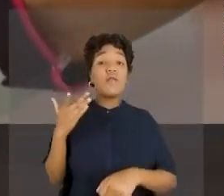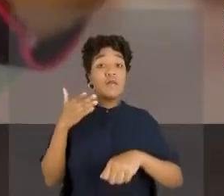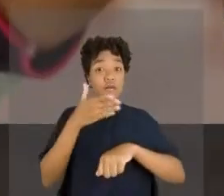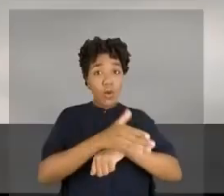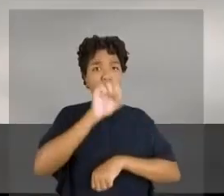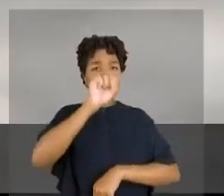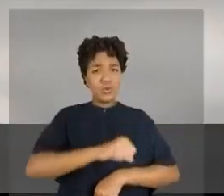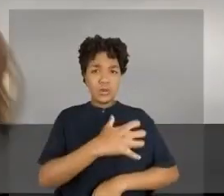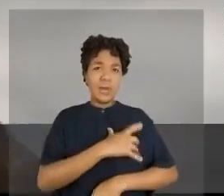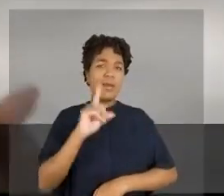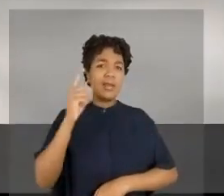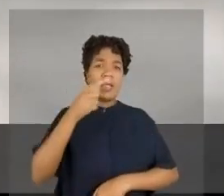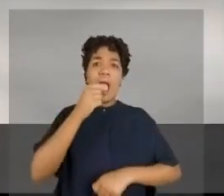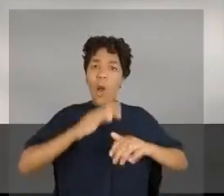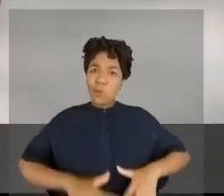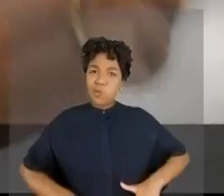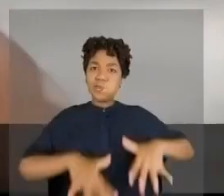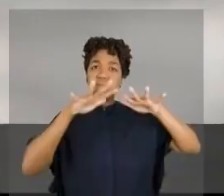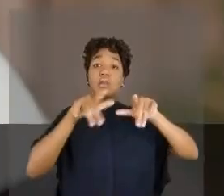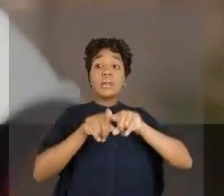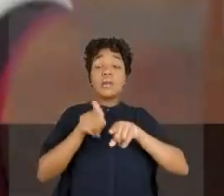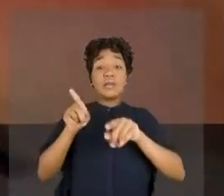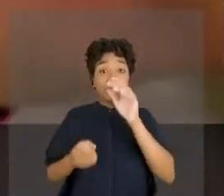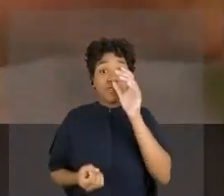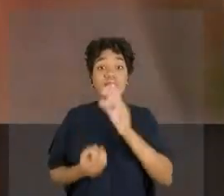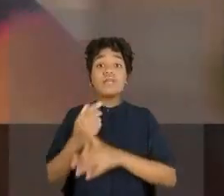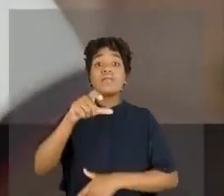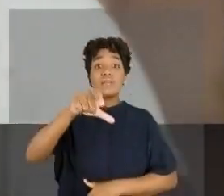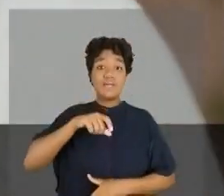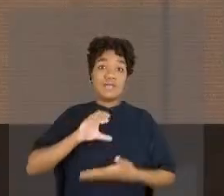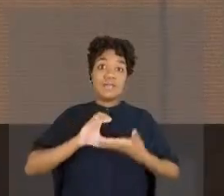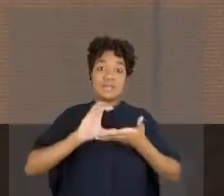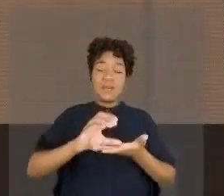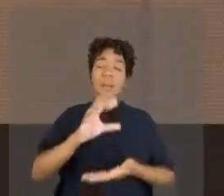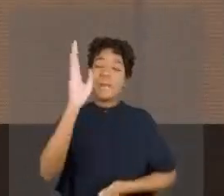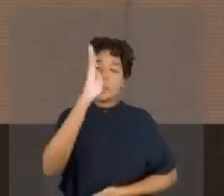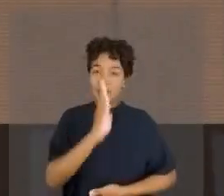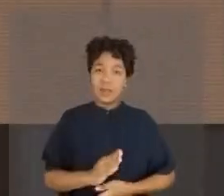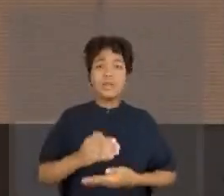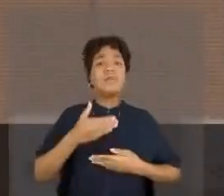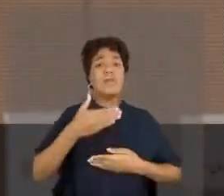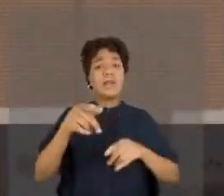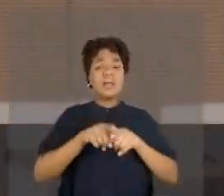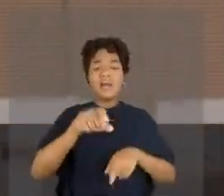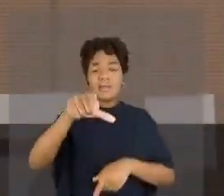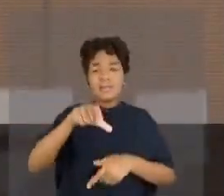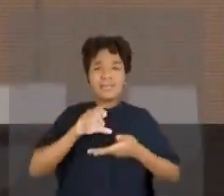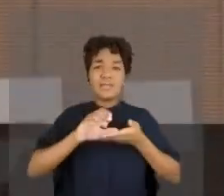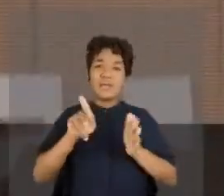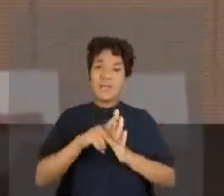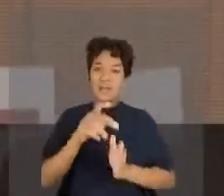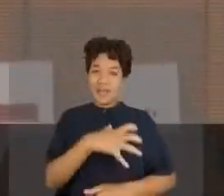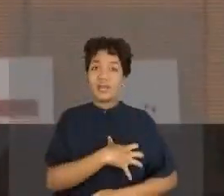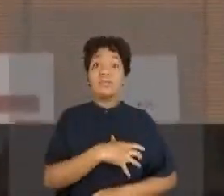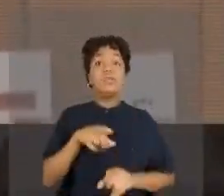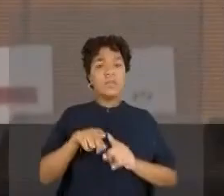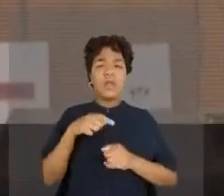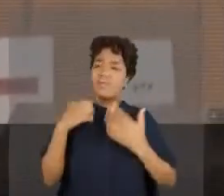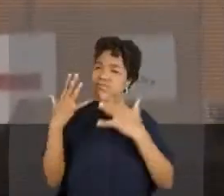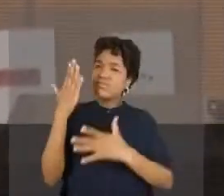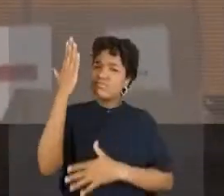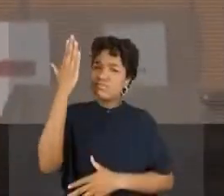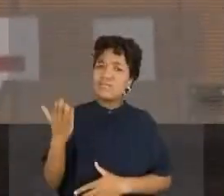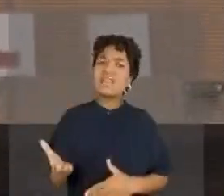da Bahia da Encheide É o pai do Auxílio Brasil E vai fazer Auxílio Bahia Ele já é um herói para mim Por estar enfrentando